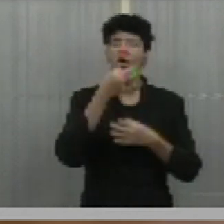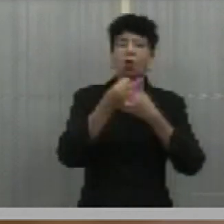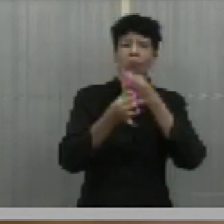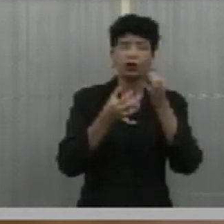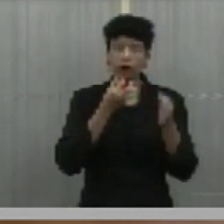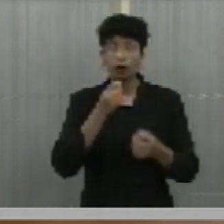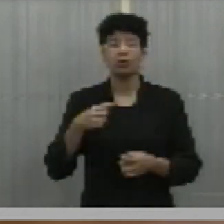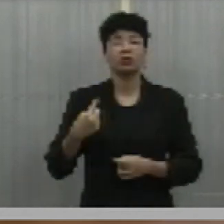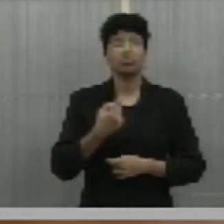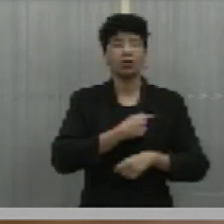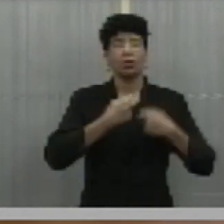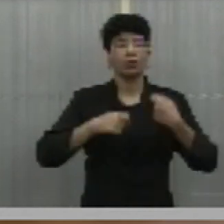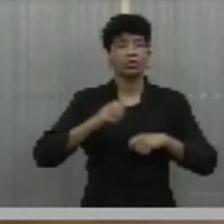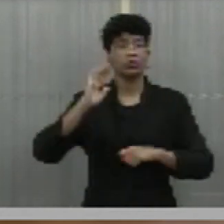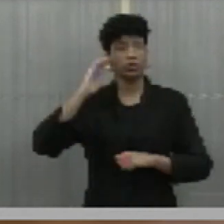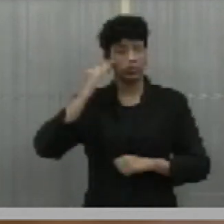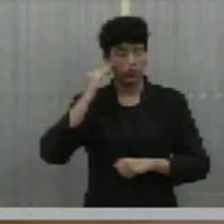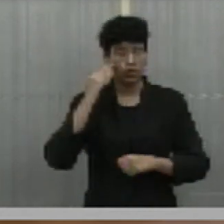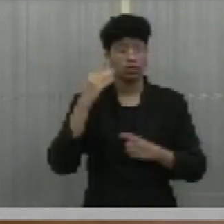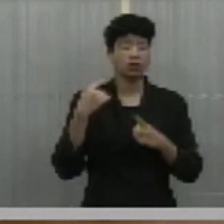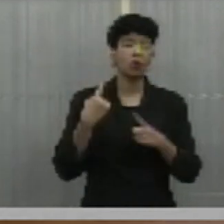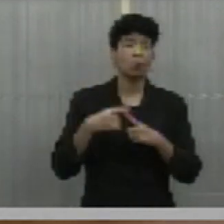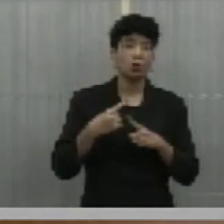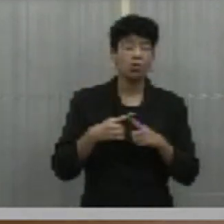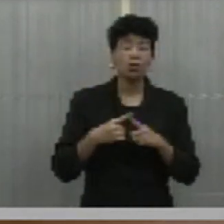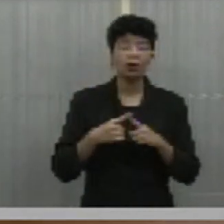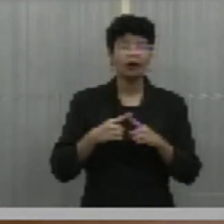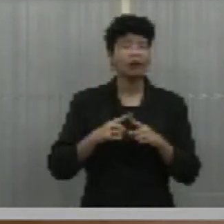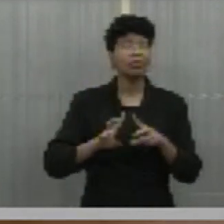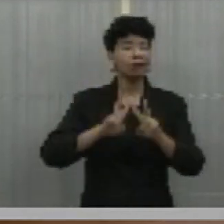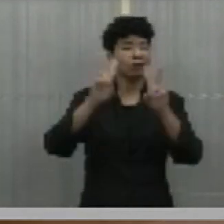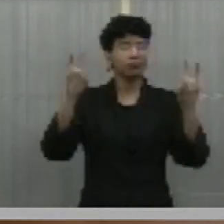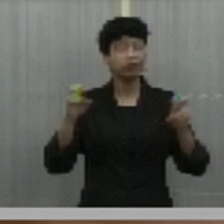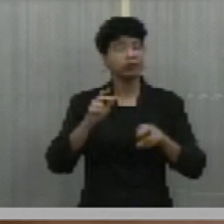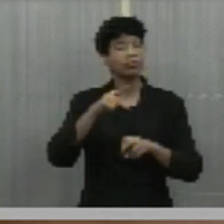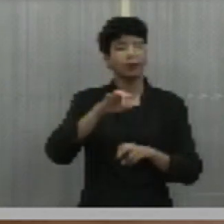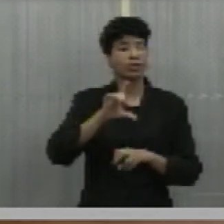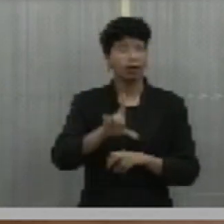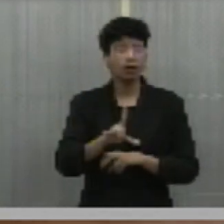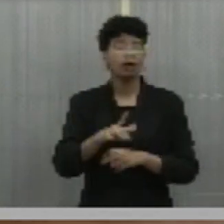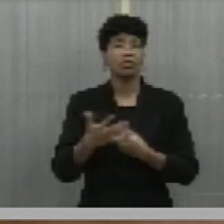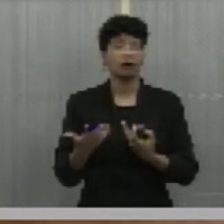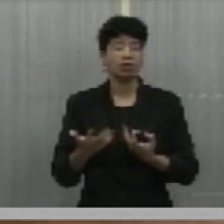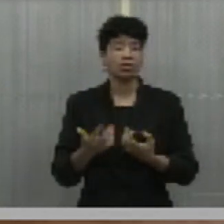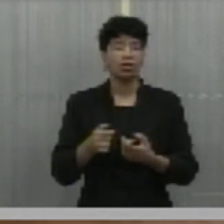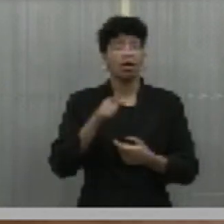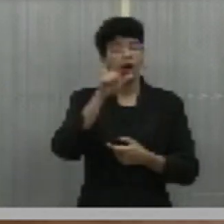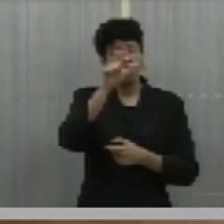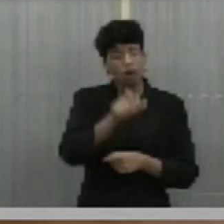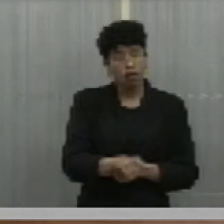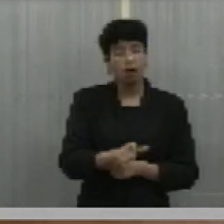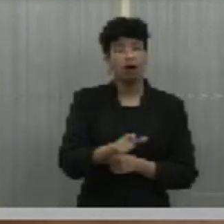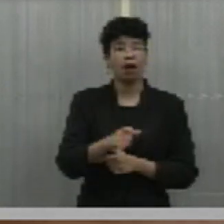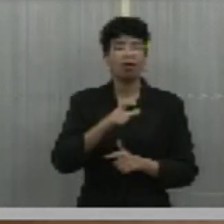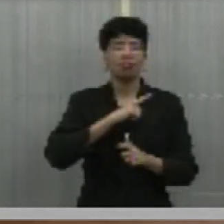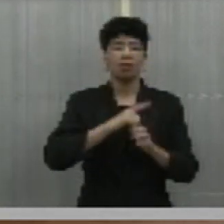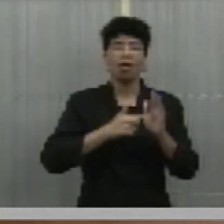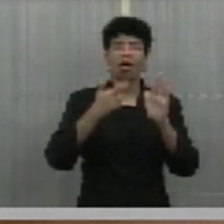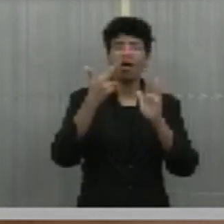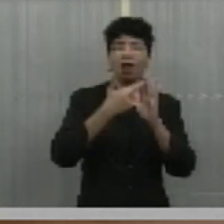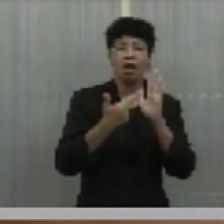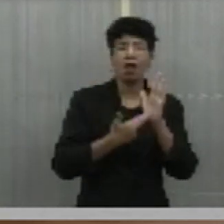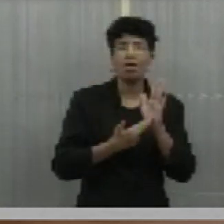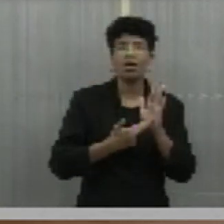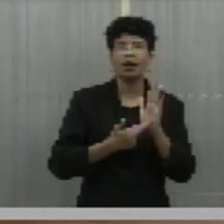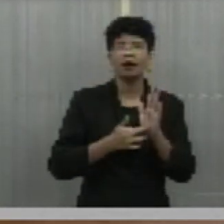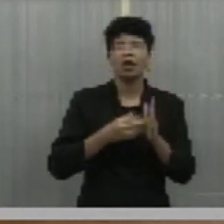isso. Na verdade, o TO do PL é um TO que estabelece regras para o uso